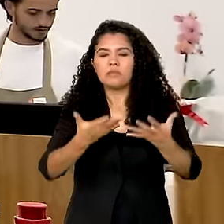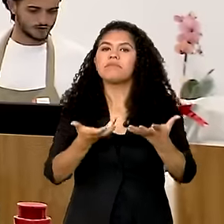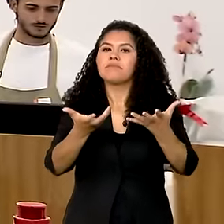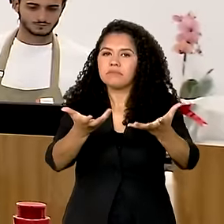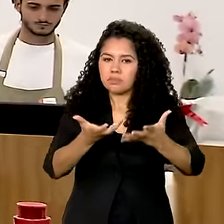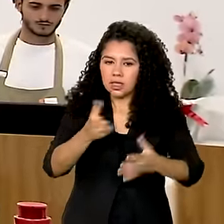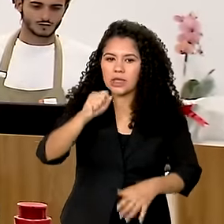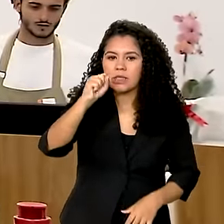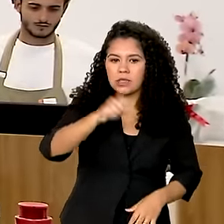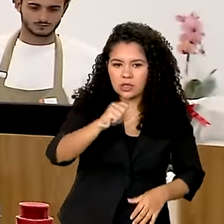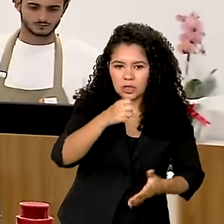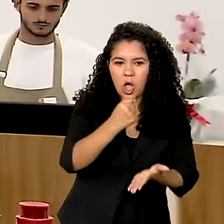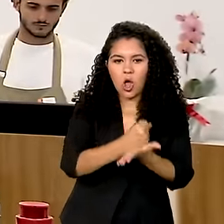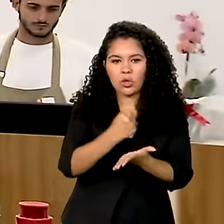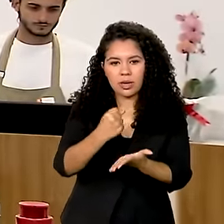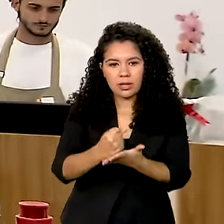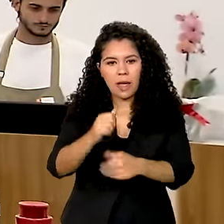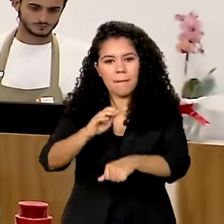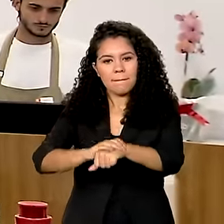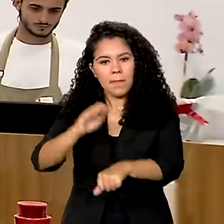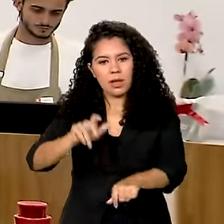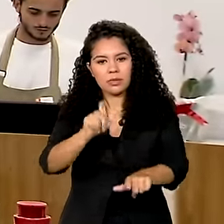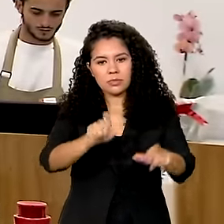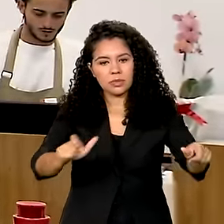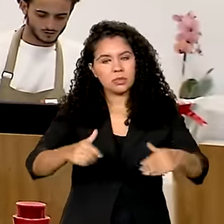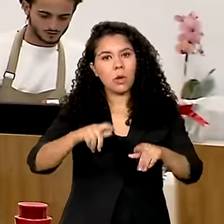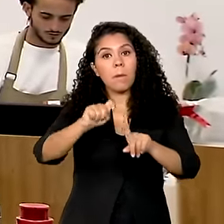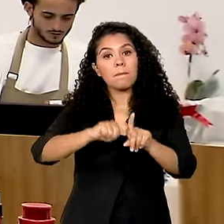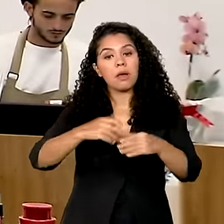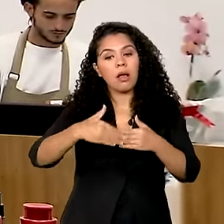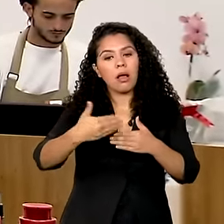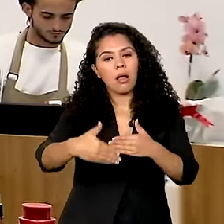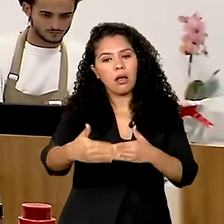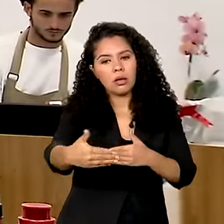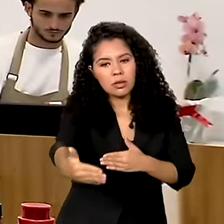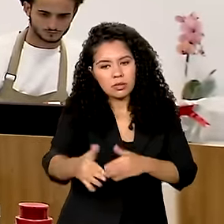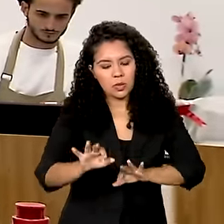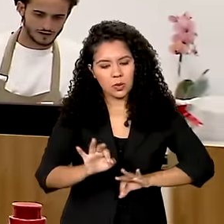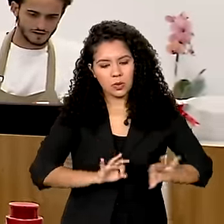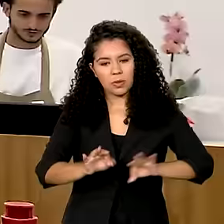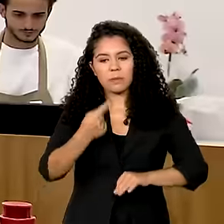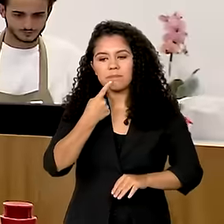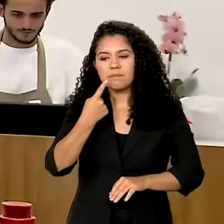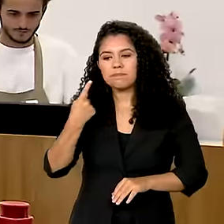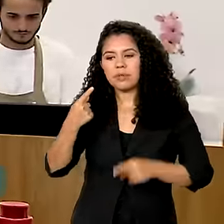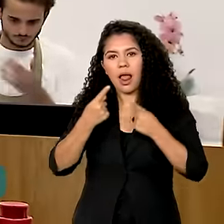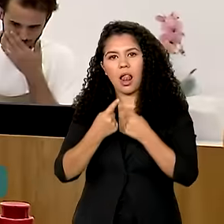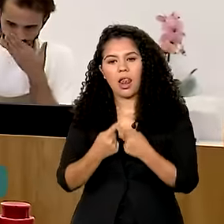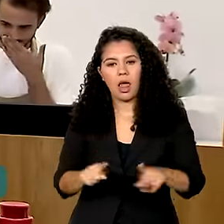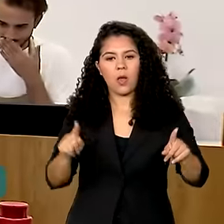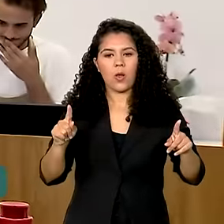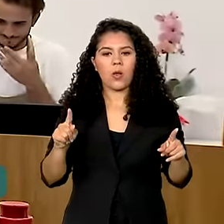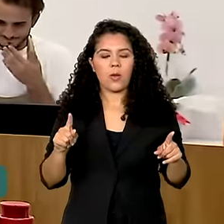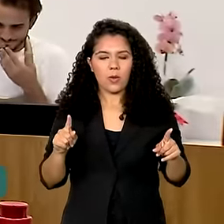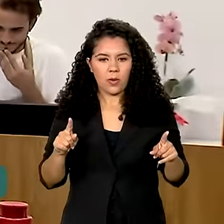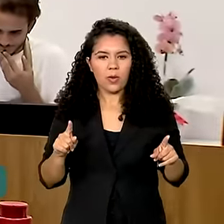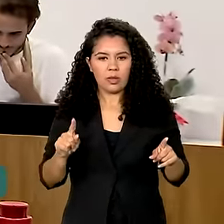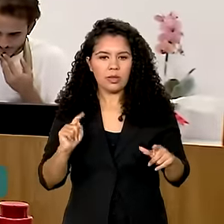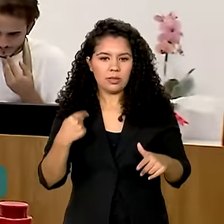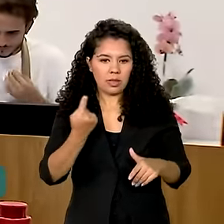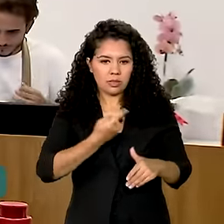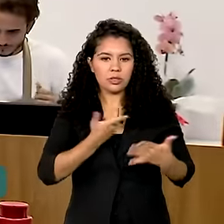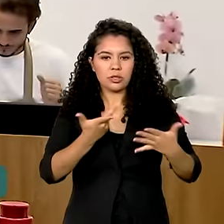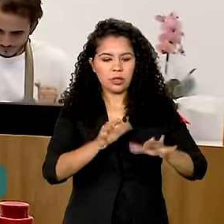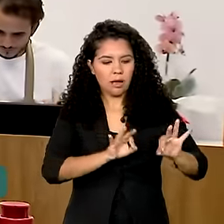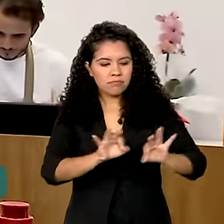pessoas. A partir dos próximos meses aí a gente vai estar pensando, porque a loja inaugurou tem pouco tempo, então a gente pretende ainda